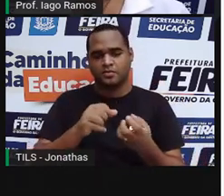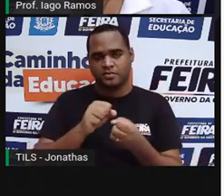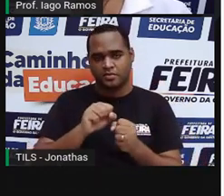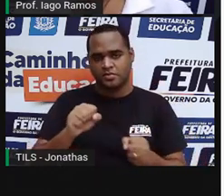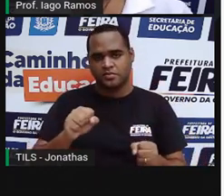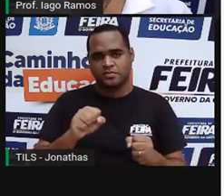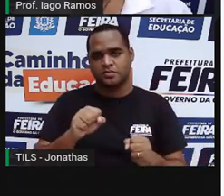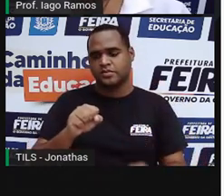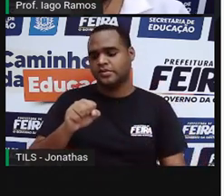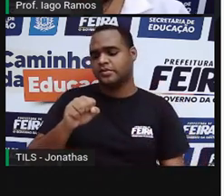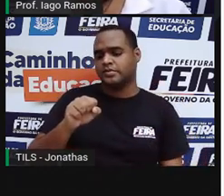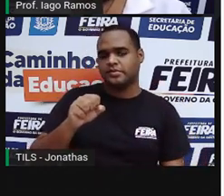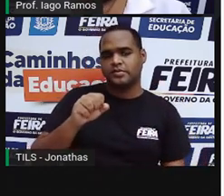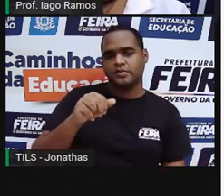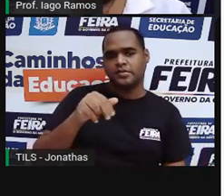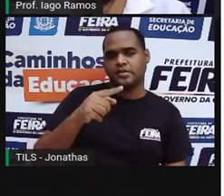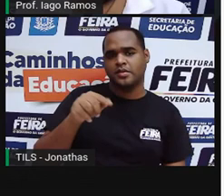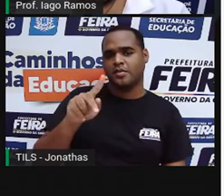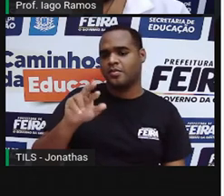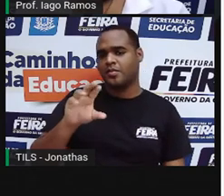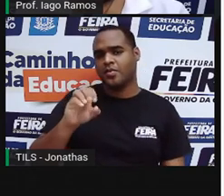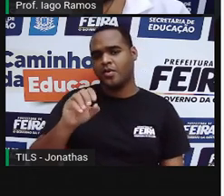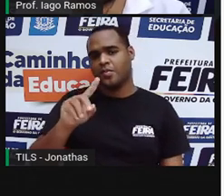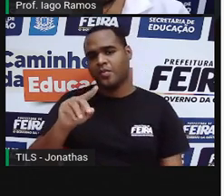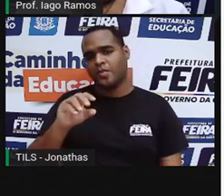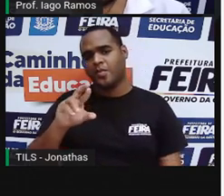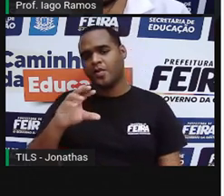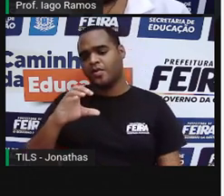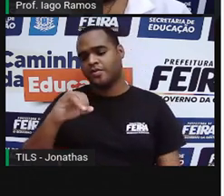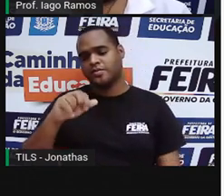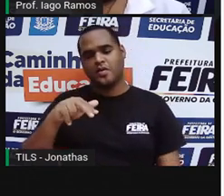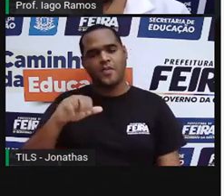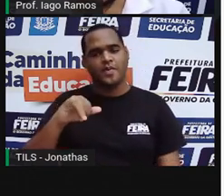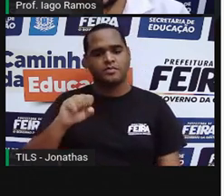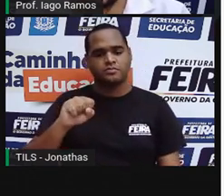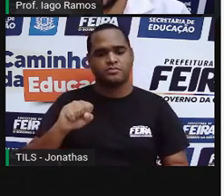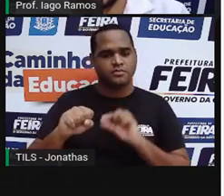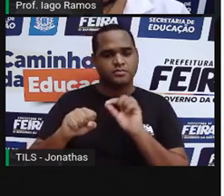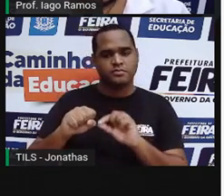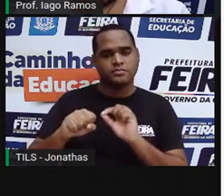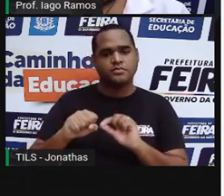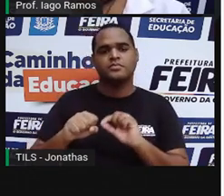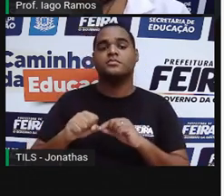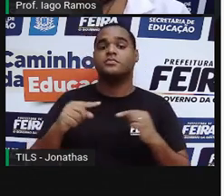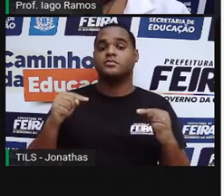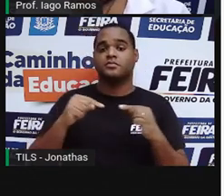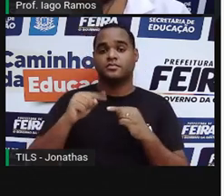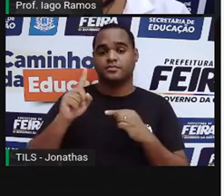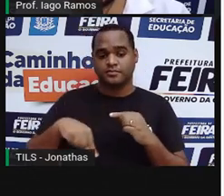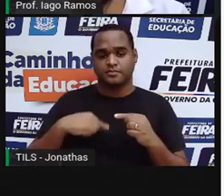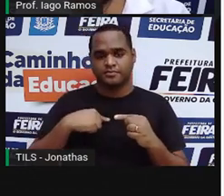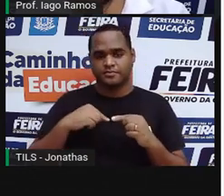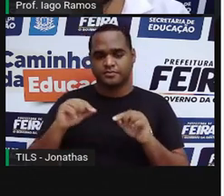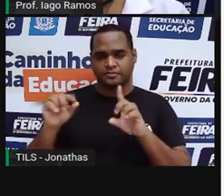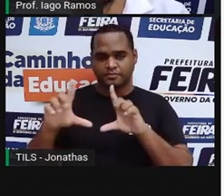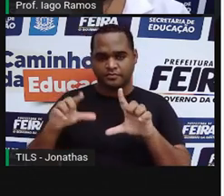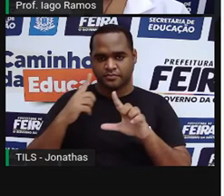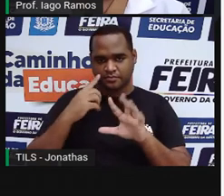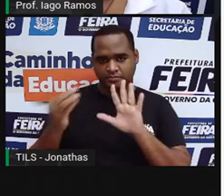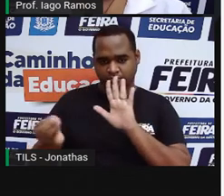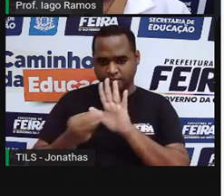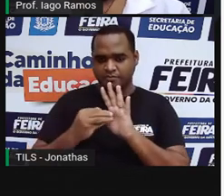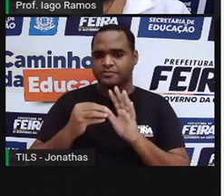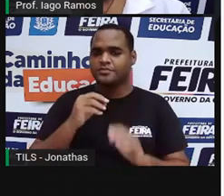serem não proporcionais, né? Então, ali na tela, em lilás,